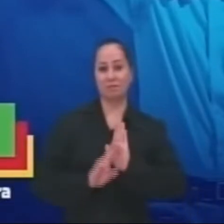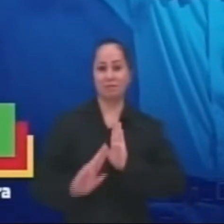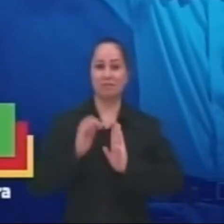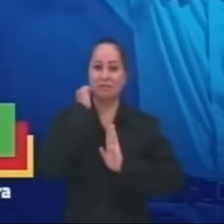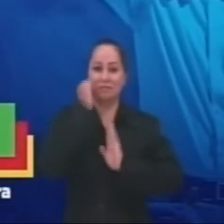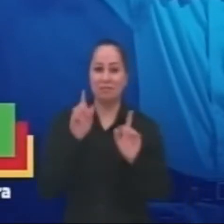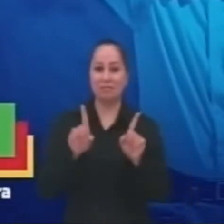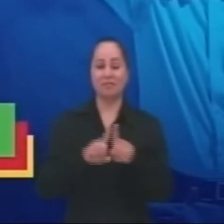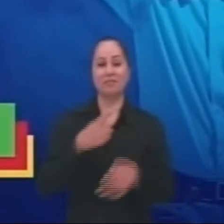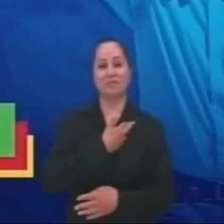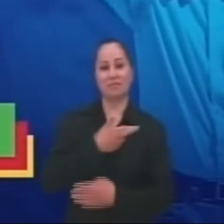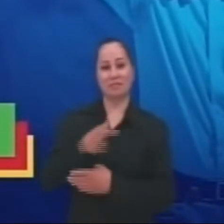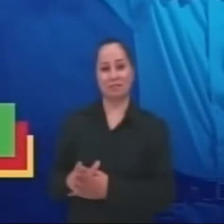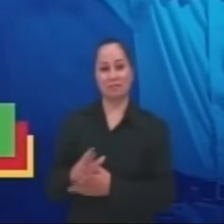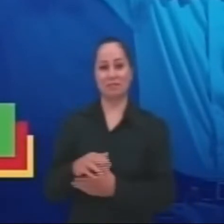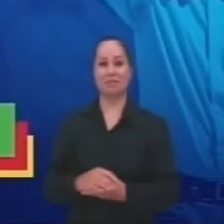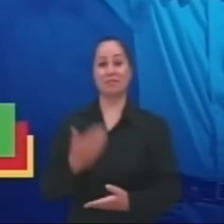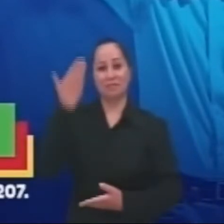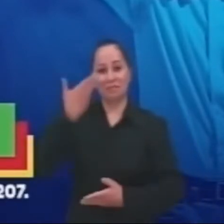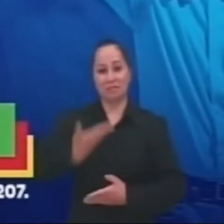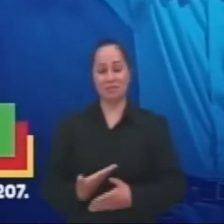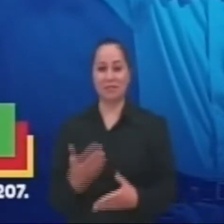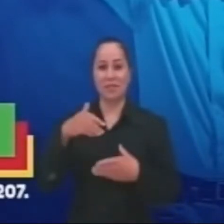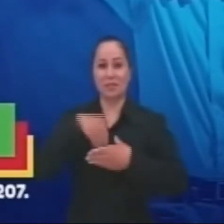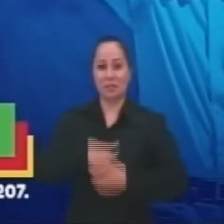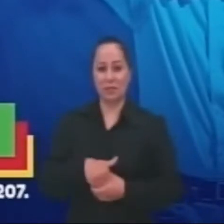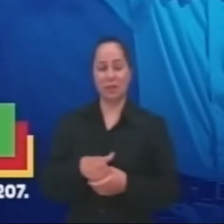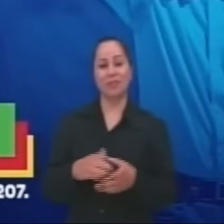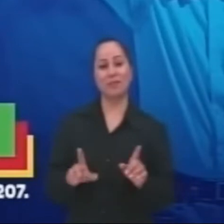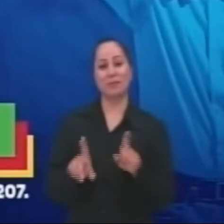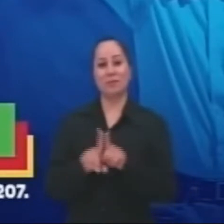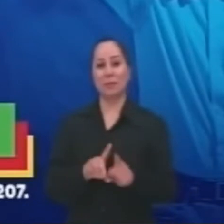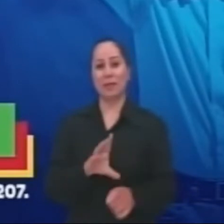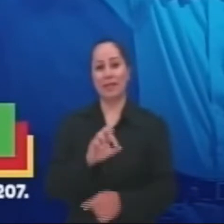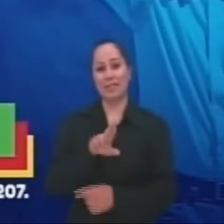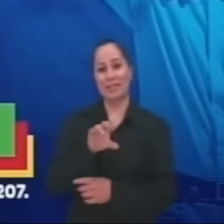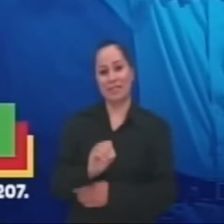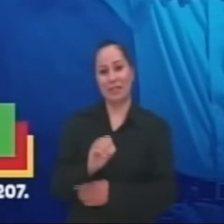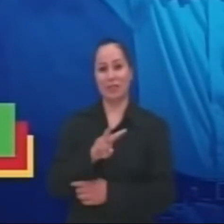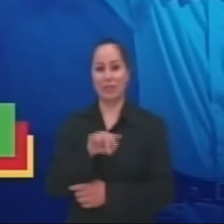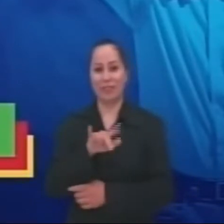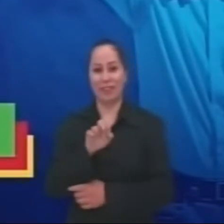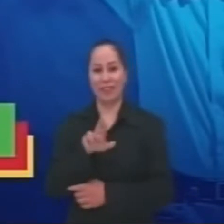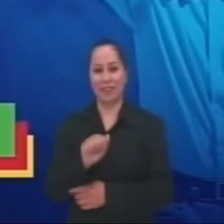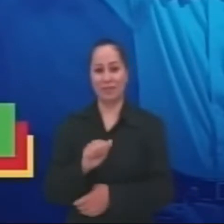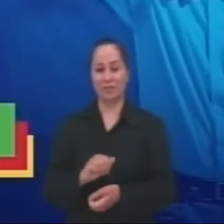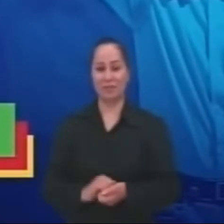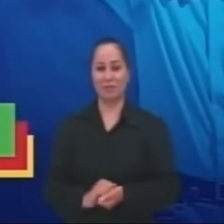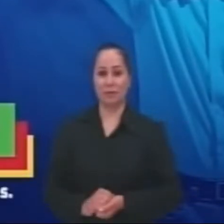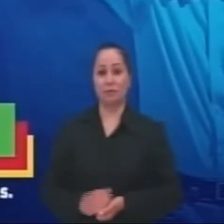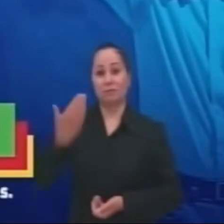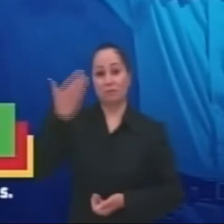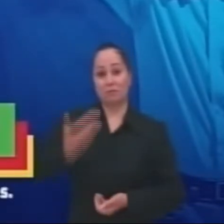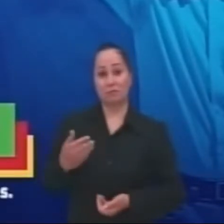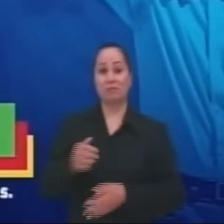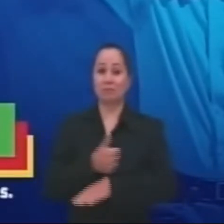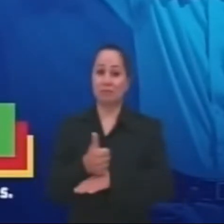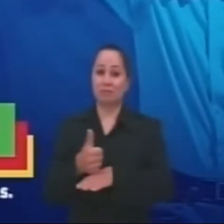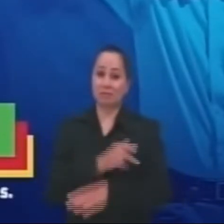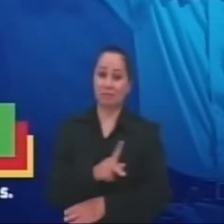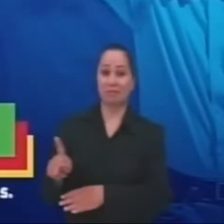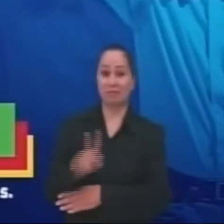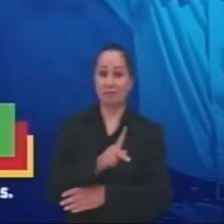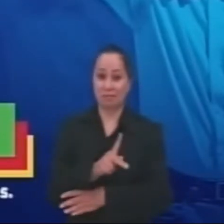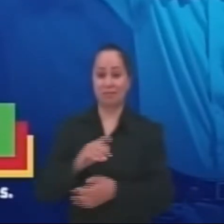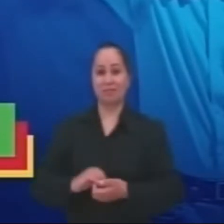Representatividade negra e religiosa. Flávio Duarte e o Yarzabal, 1207. Ciro e Vieira. Professor